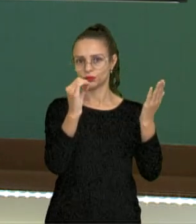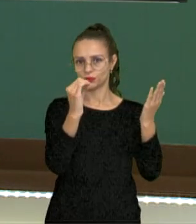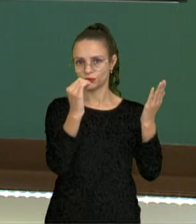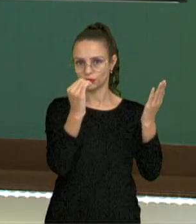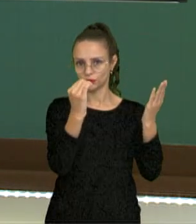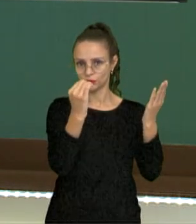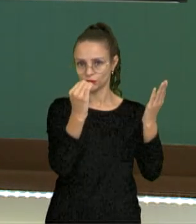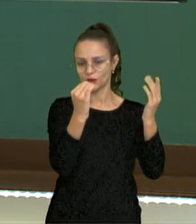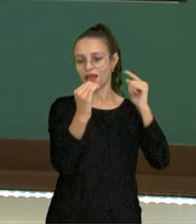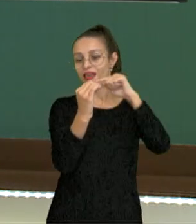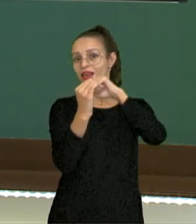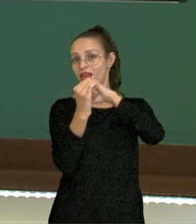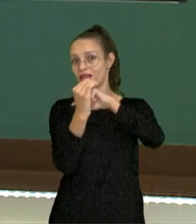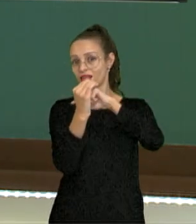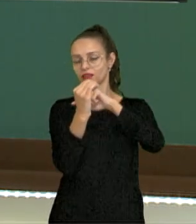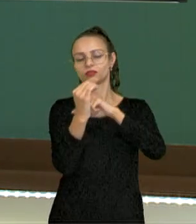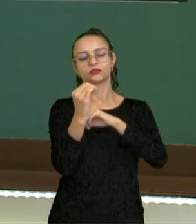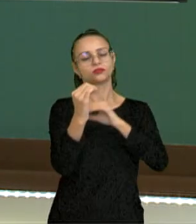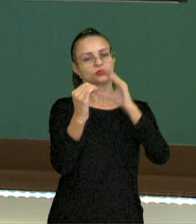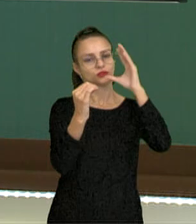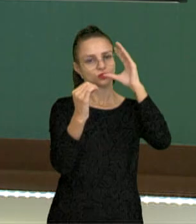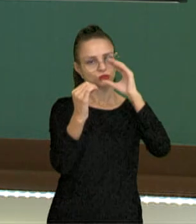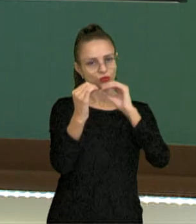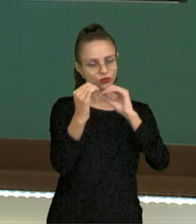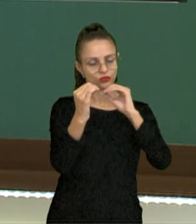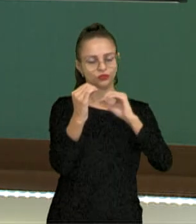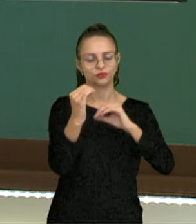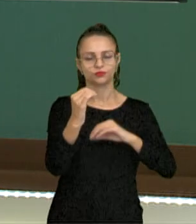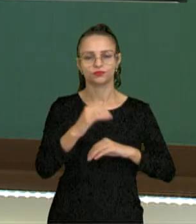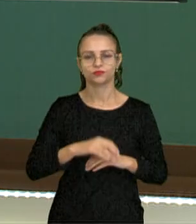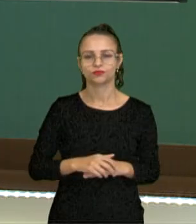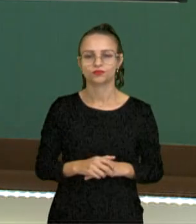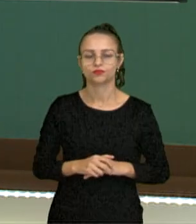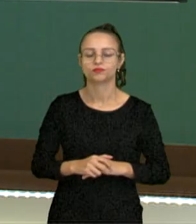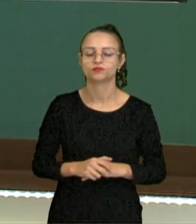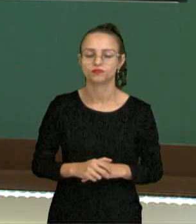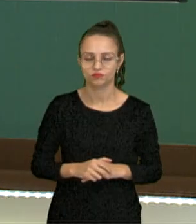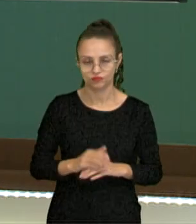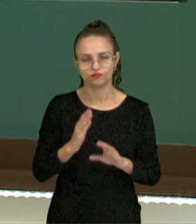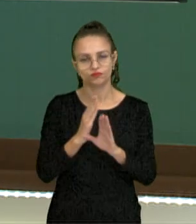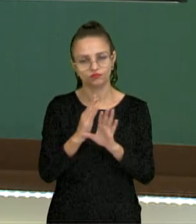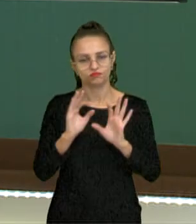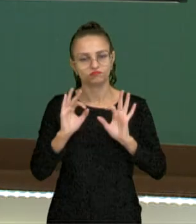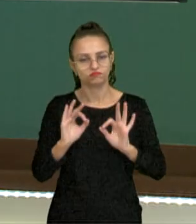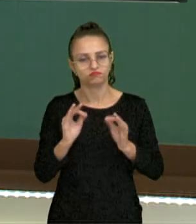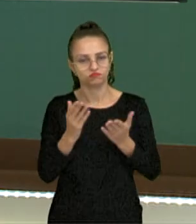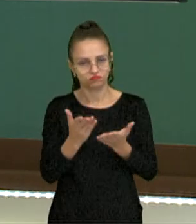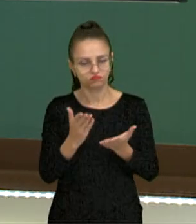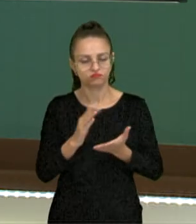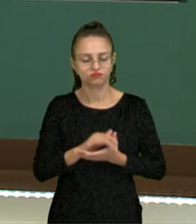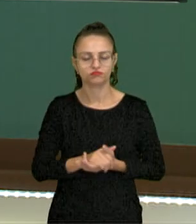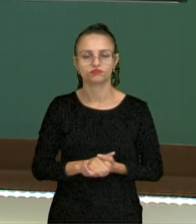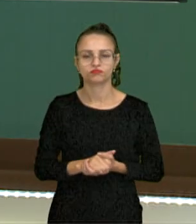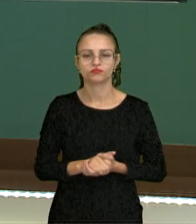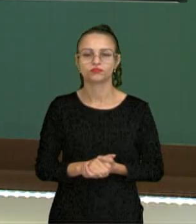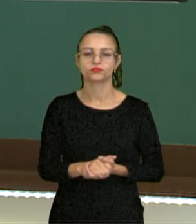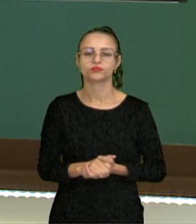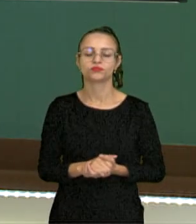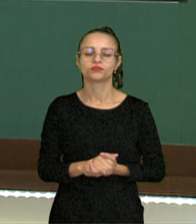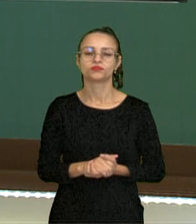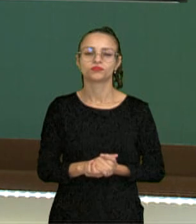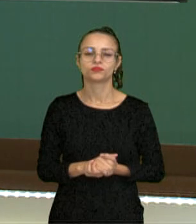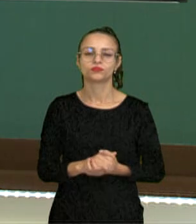né? E a outra face que estava escondida vai ser direcionada para o Sol e receber toda a iluminação ali do Sol.